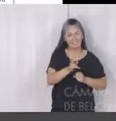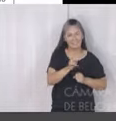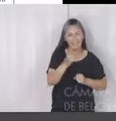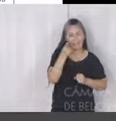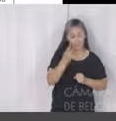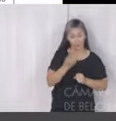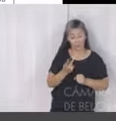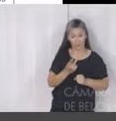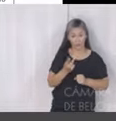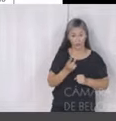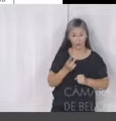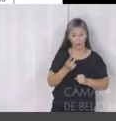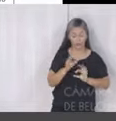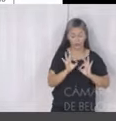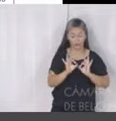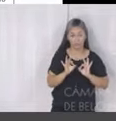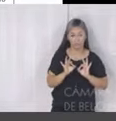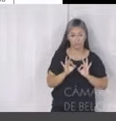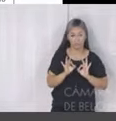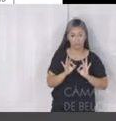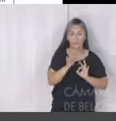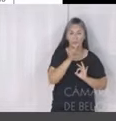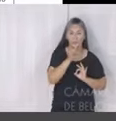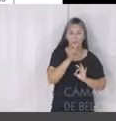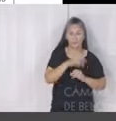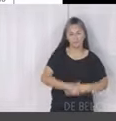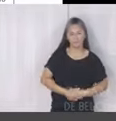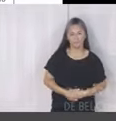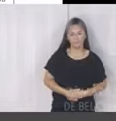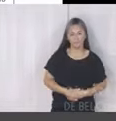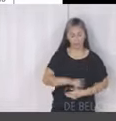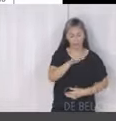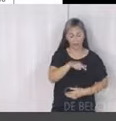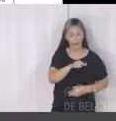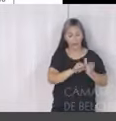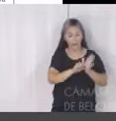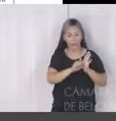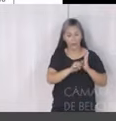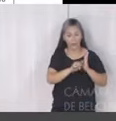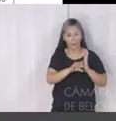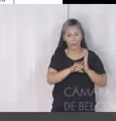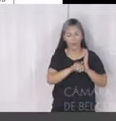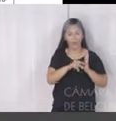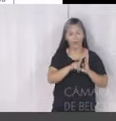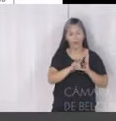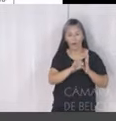instrumentos de planejamento, um de curto prazo, que é a LOA, com o de médio prazo, que é o PPA.